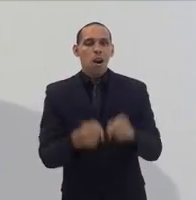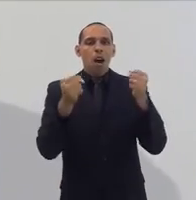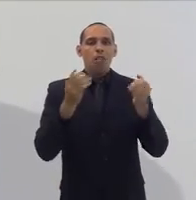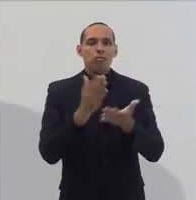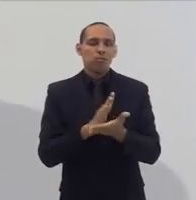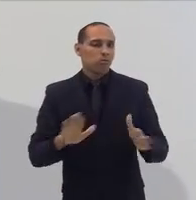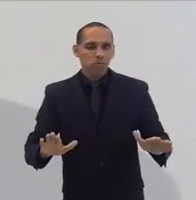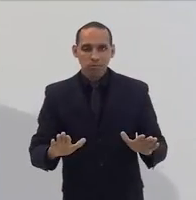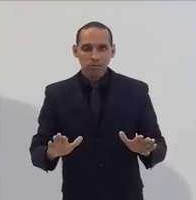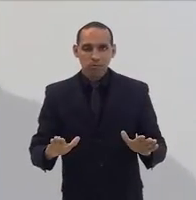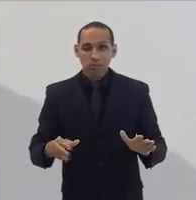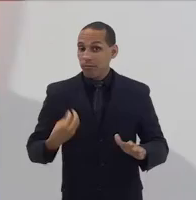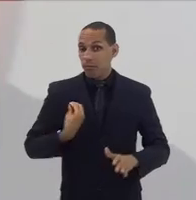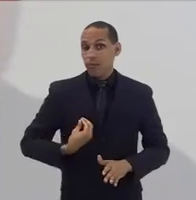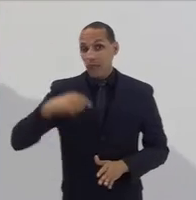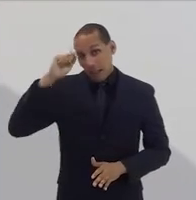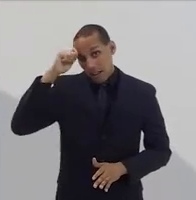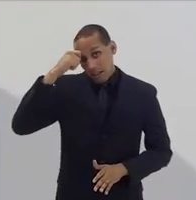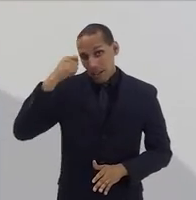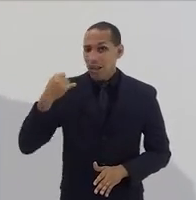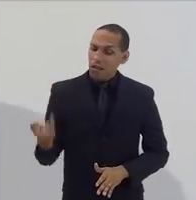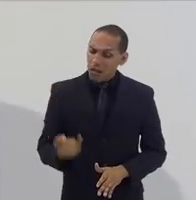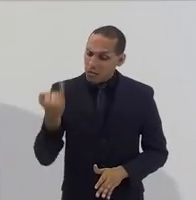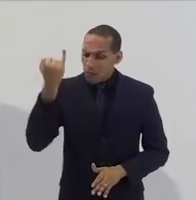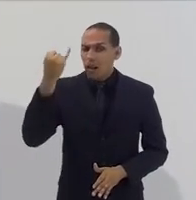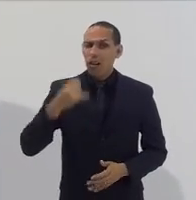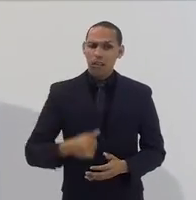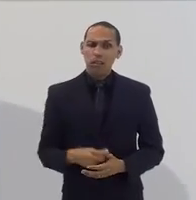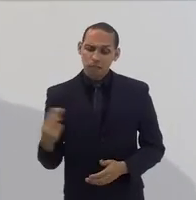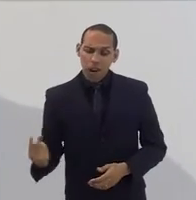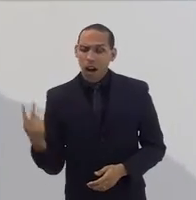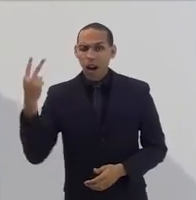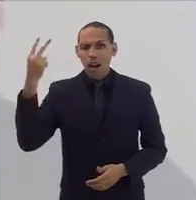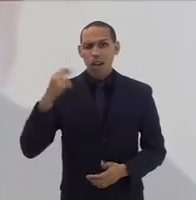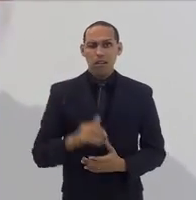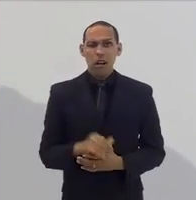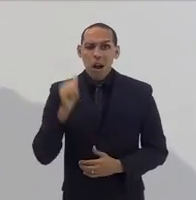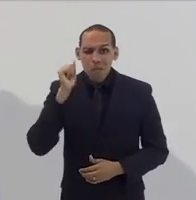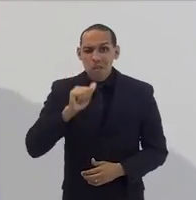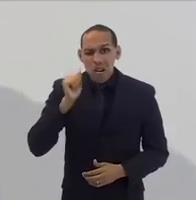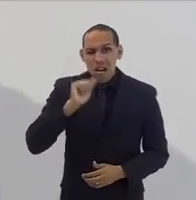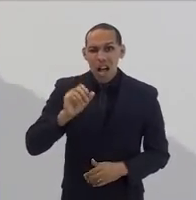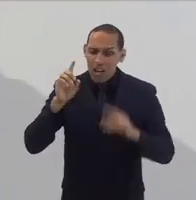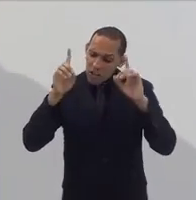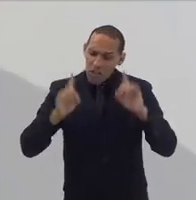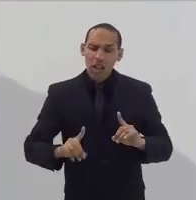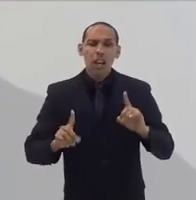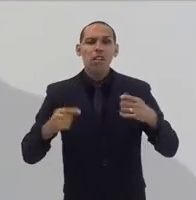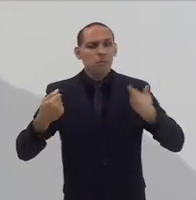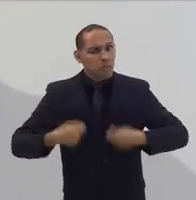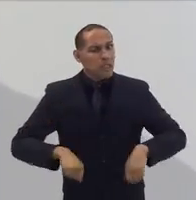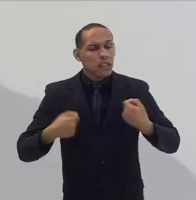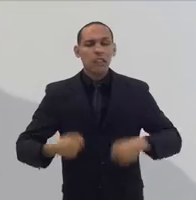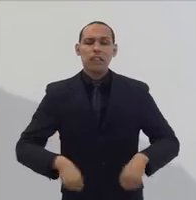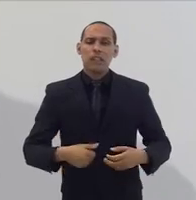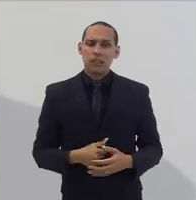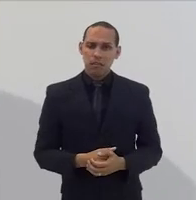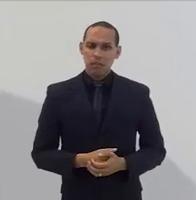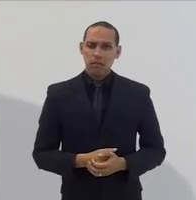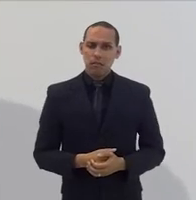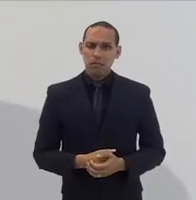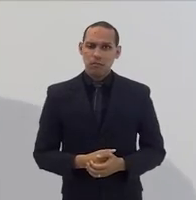Quer dizer que as vidas negras importam. Quer dizer que as mulheres têm que ter os seus direitos plenamente